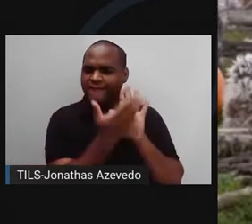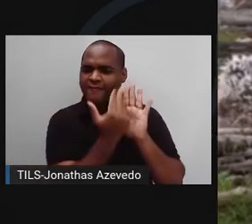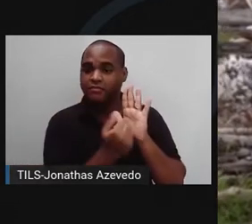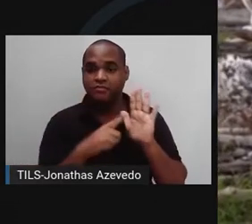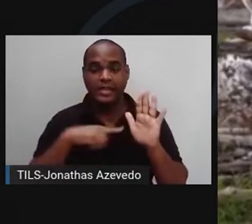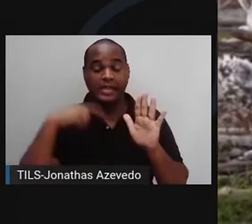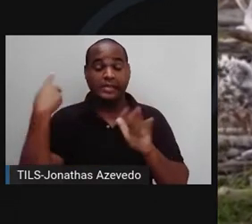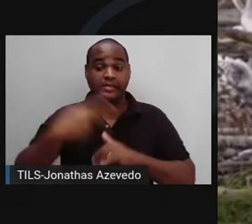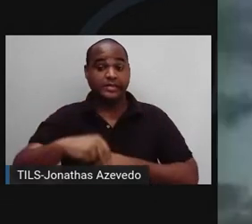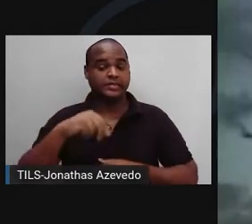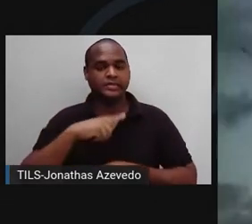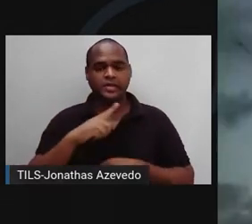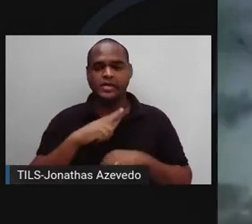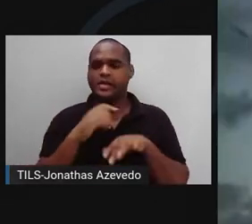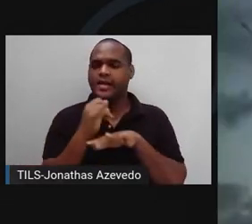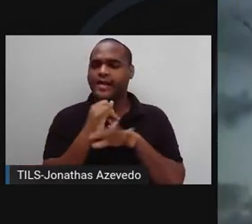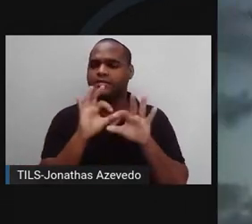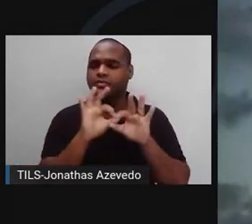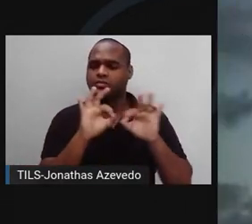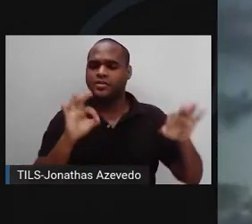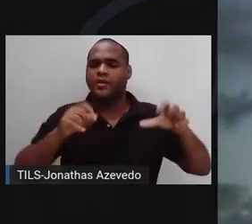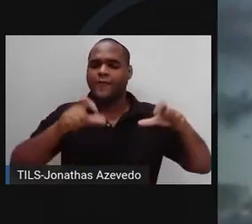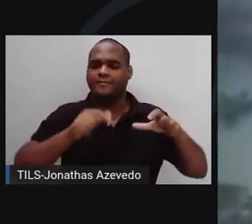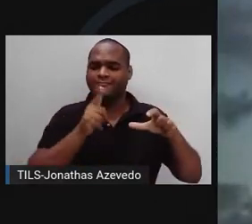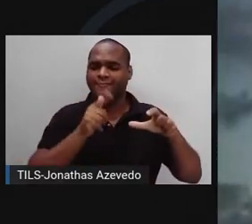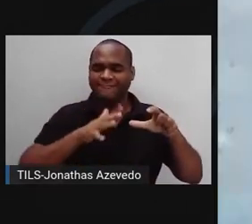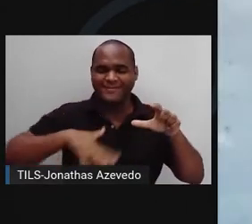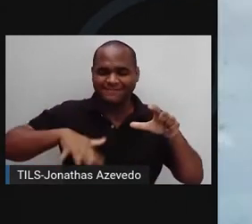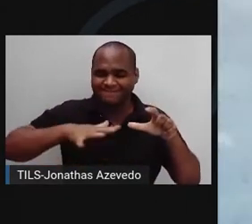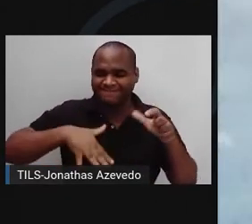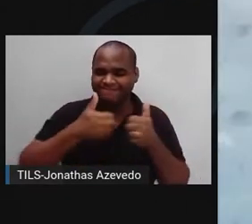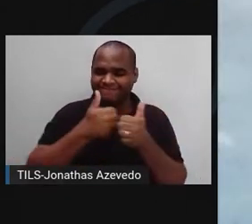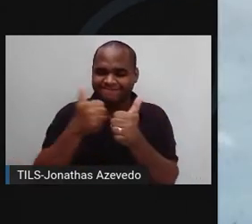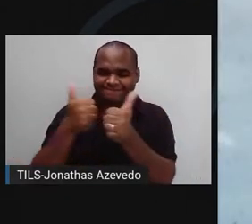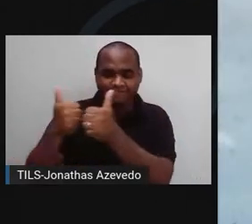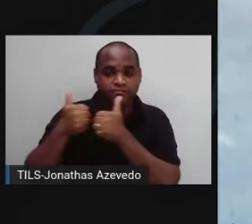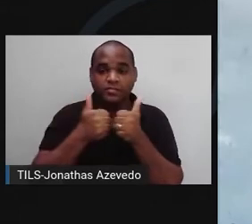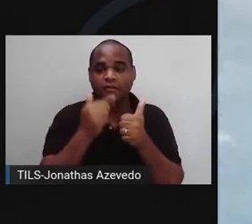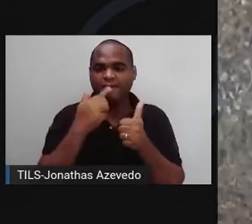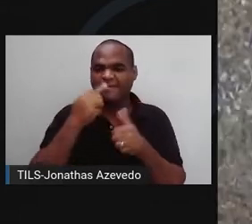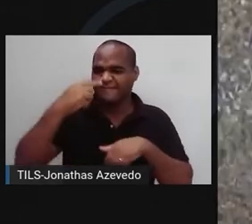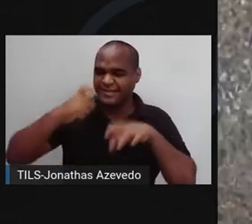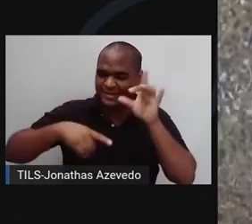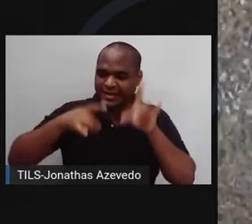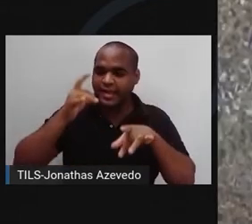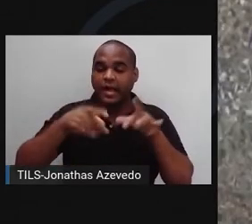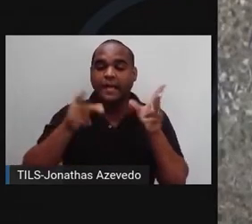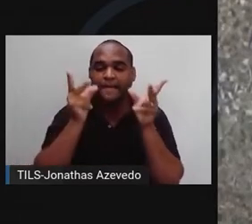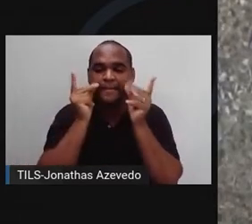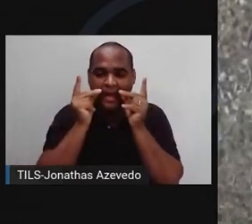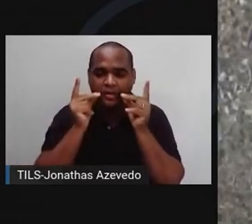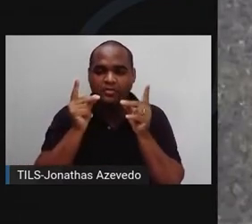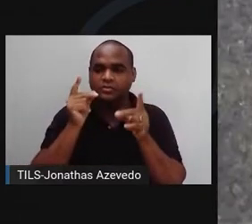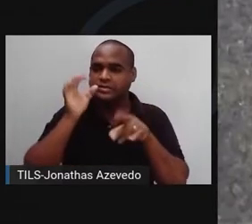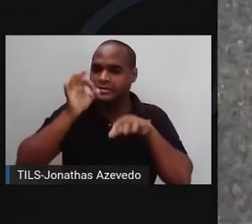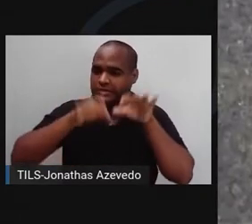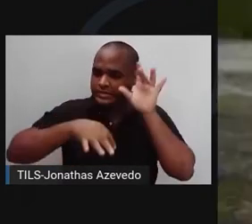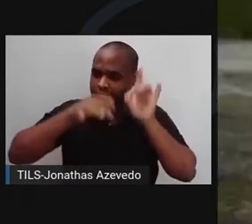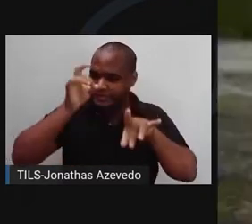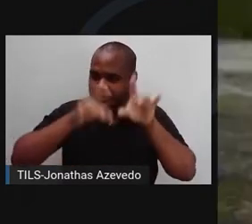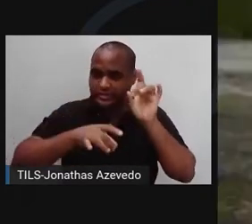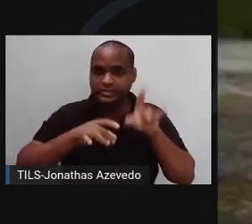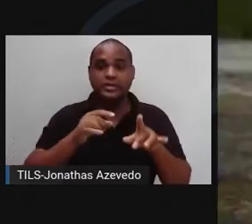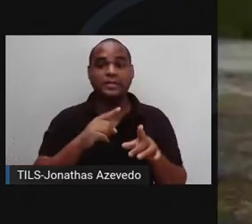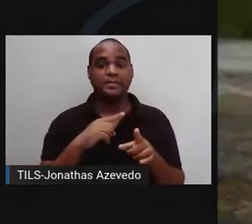tragédia, numa ilha distante do Oceano Pacífico. É um retrato de como o lixo plástico que inunda os oceanos está